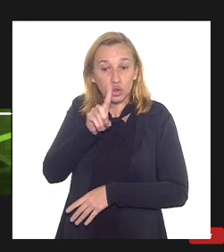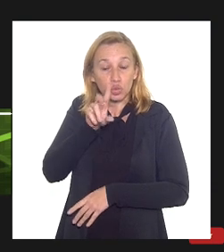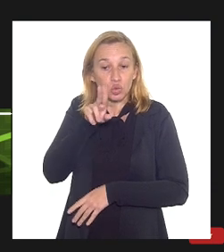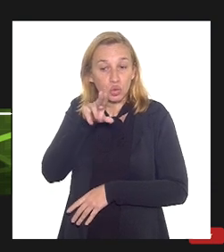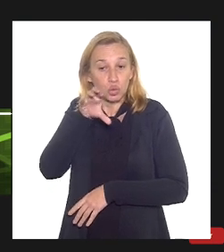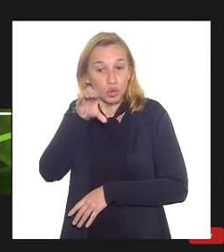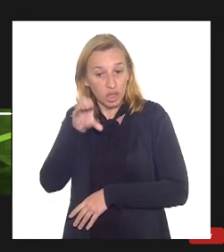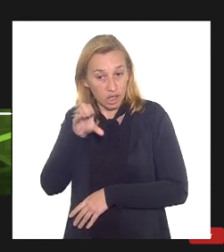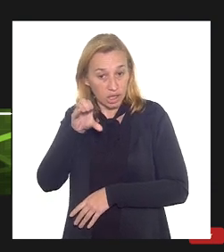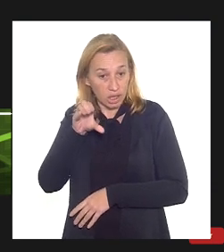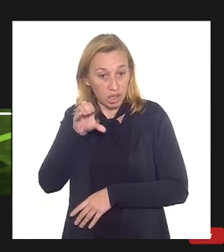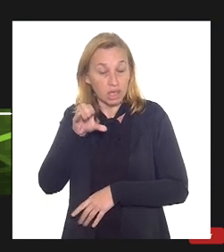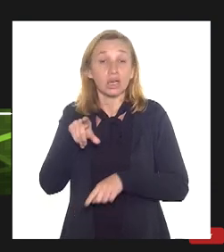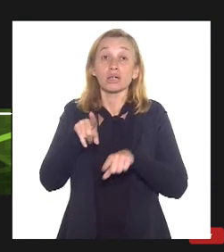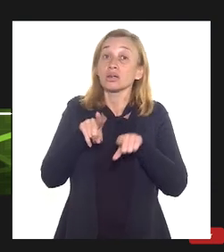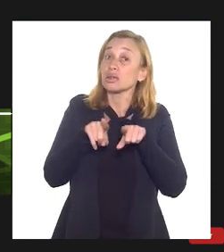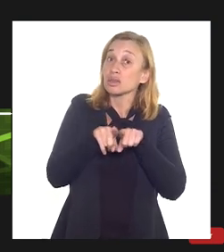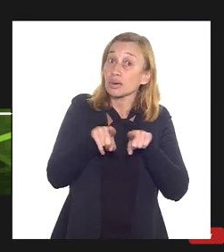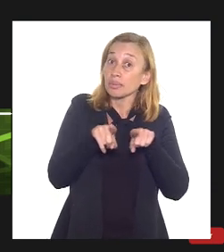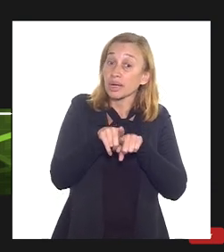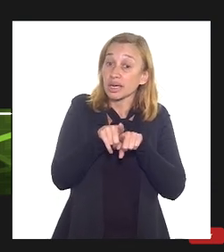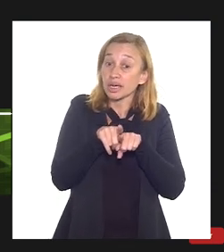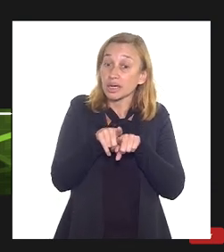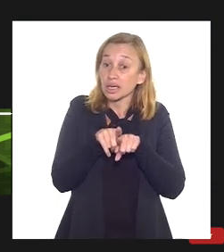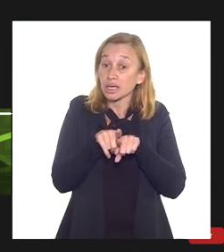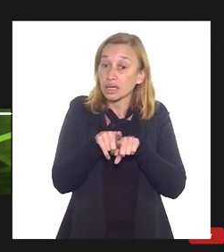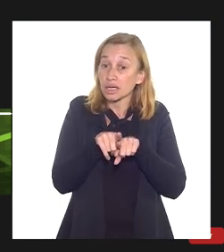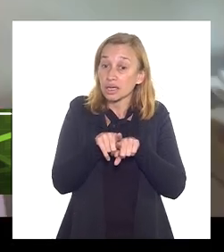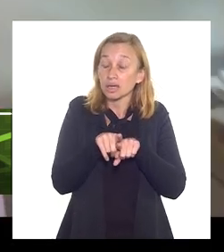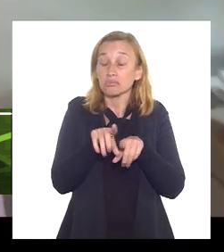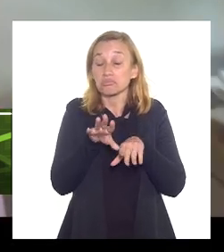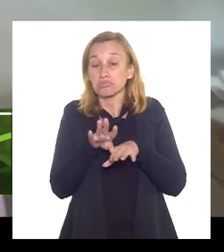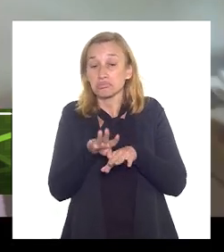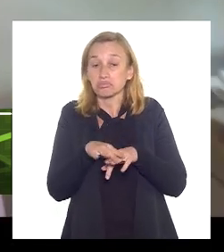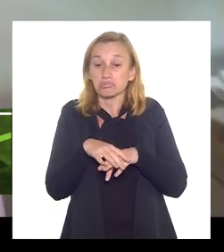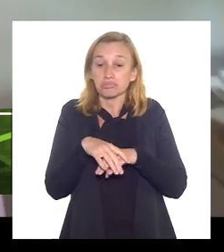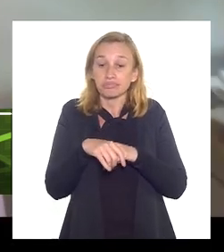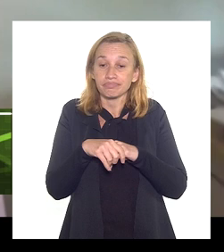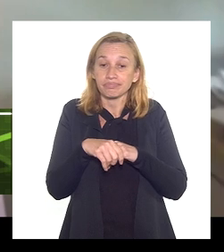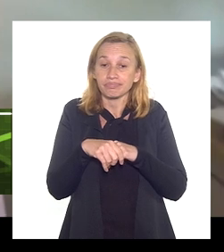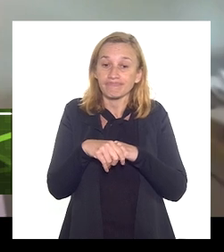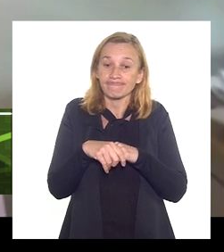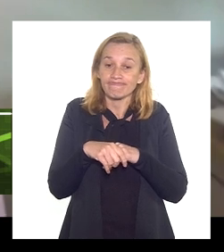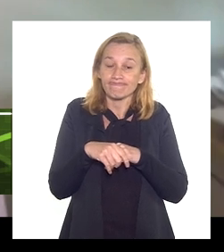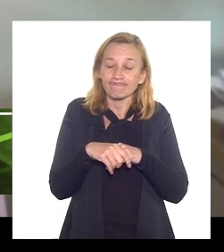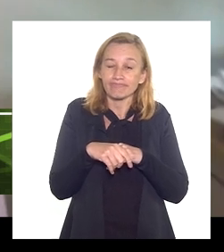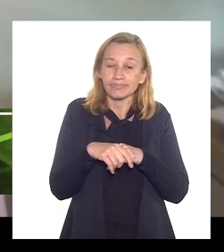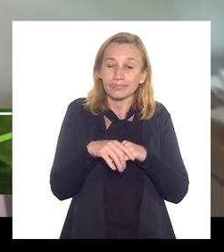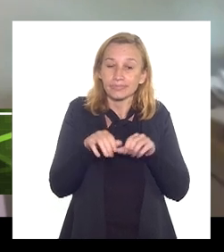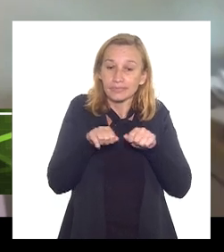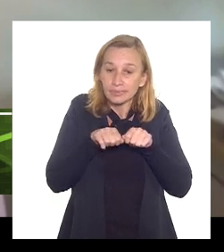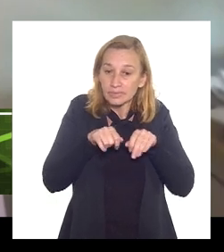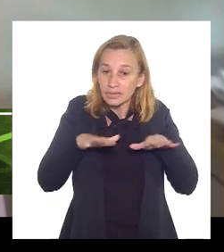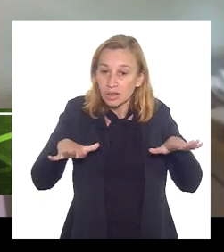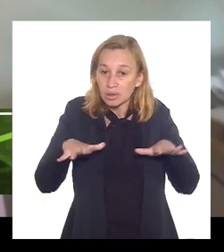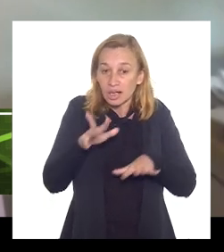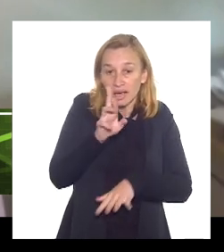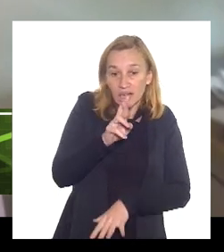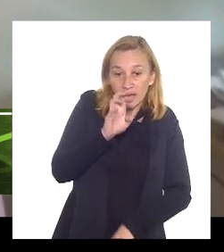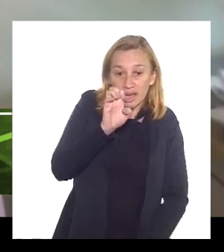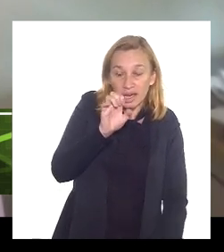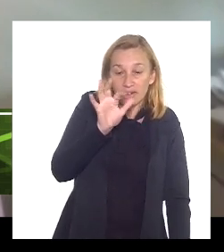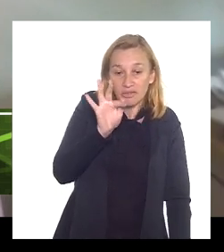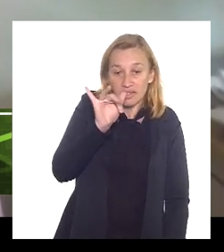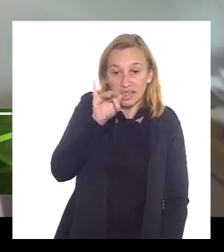e ao mesmo tempo lastimar que nós não tenhamos uma refinaria no